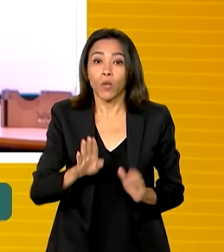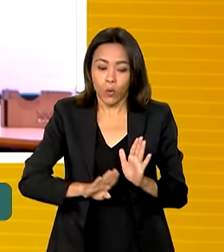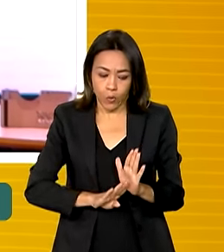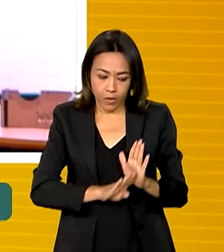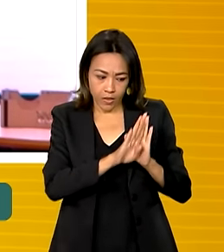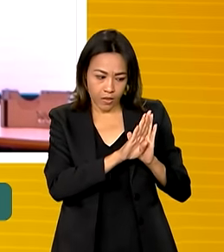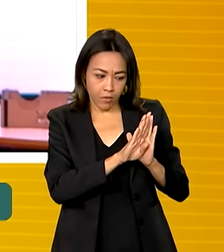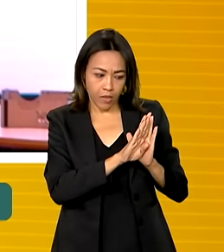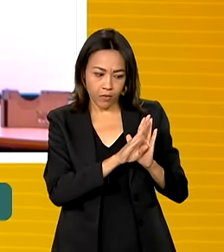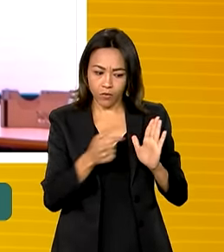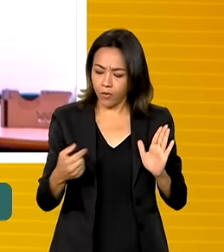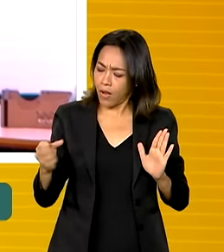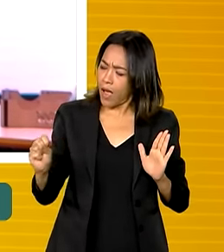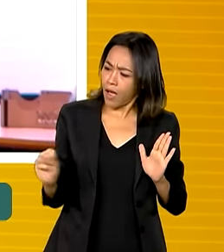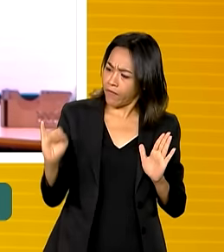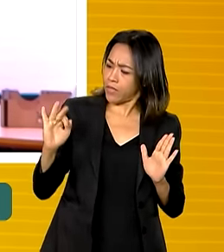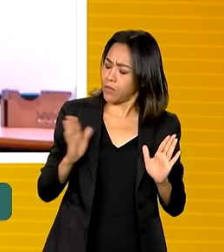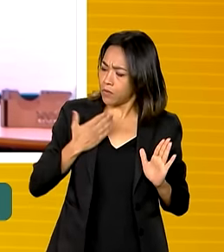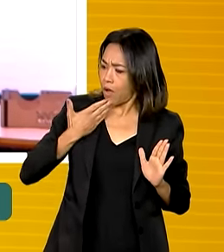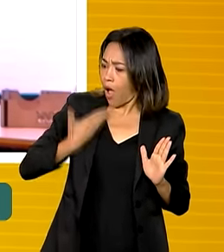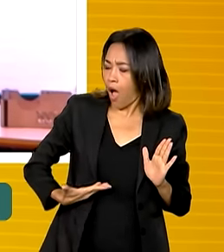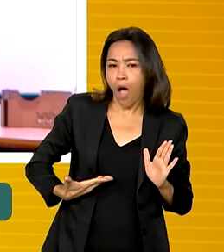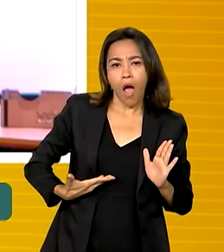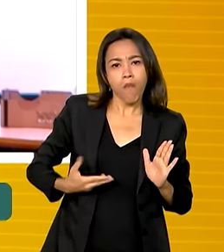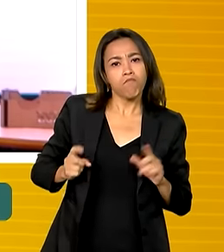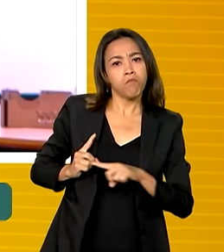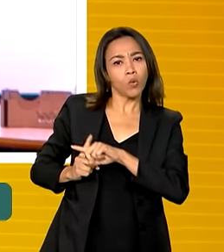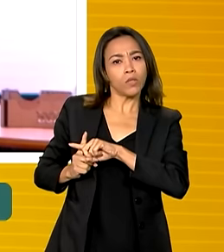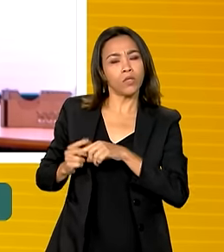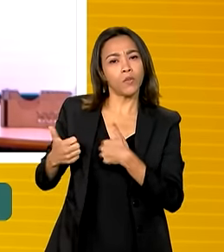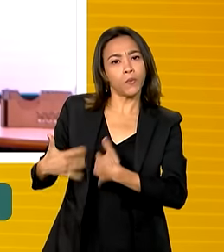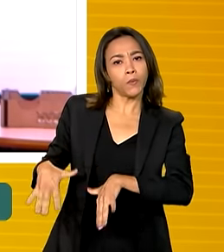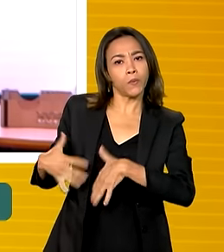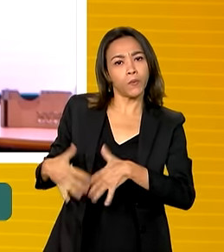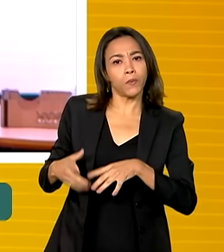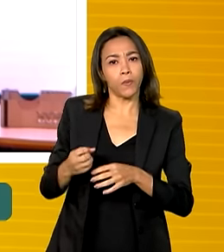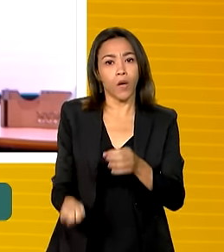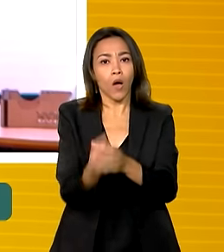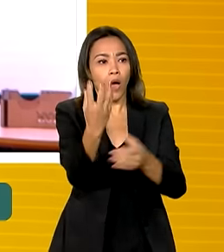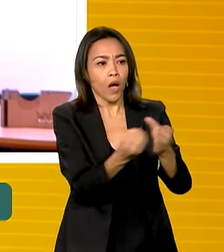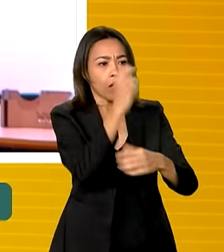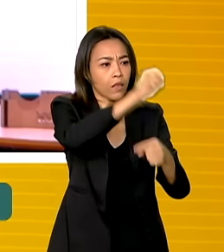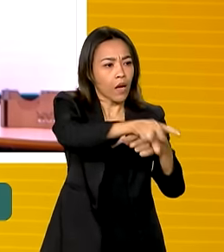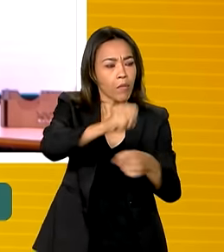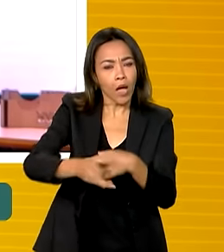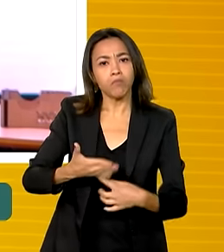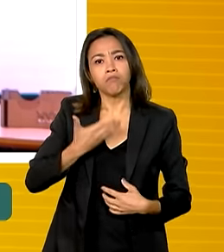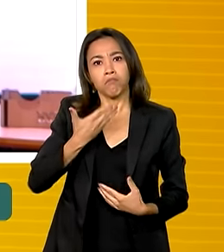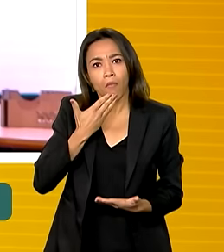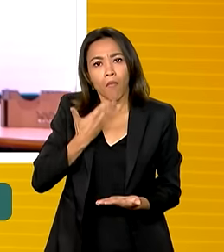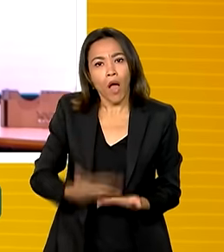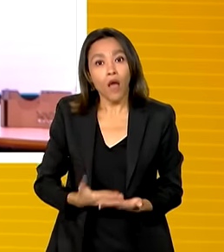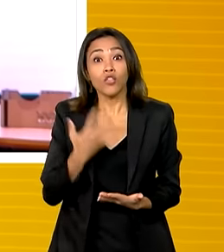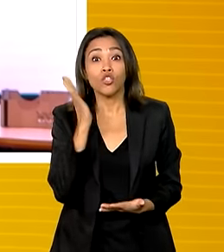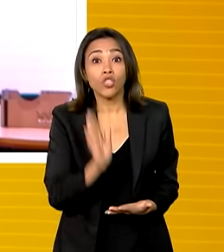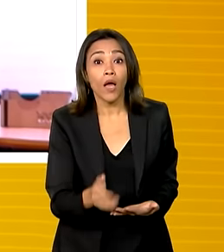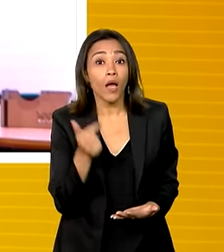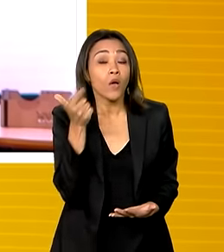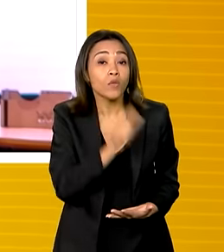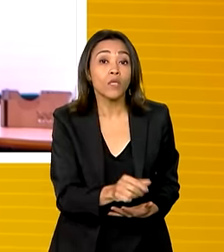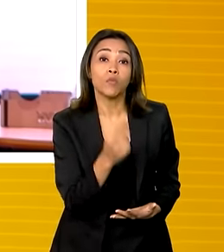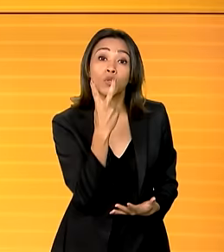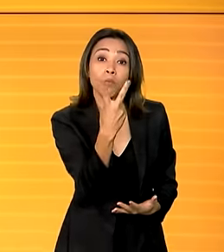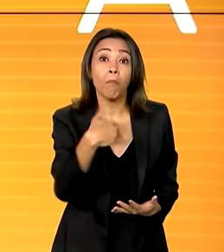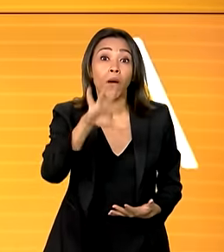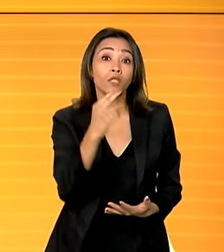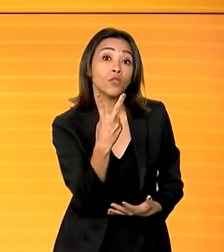surpreende, a inflação surpreende positivamente. A geração de emprego surpreende, nós já geramos em um ano e meio, 2 milhões e meio de pós-de